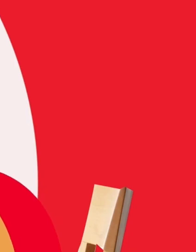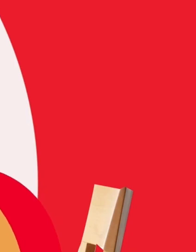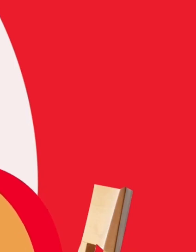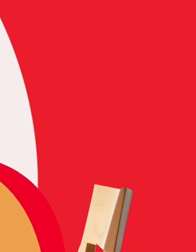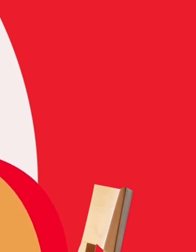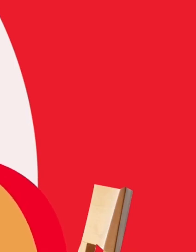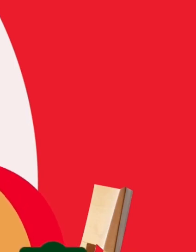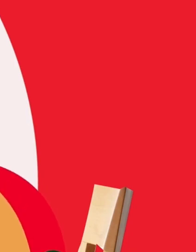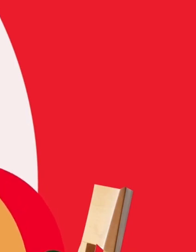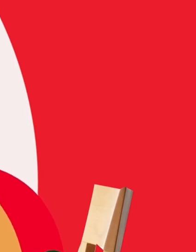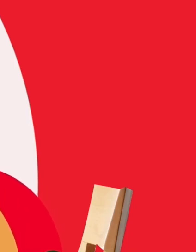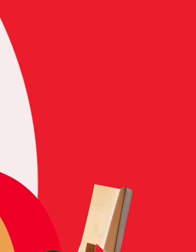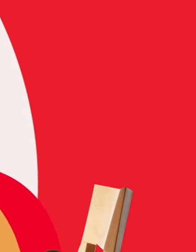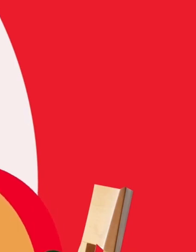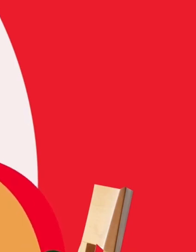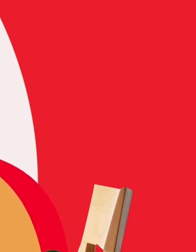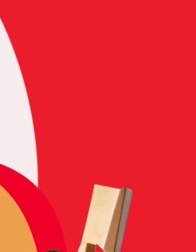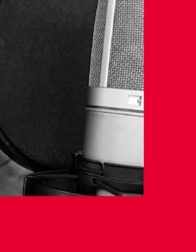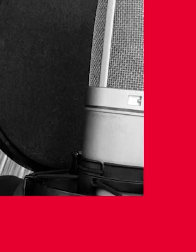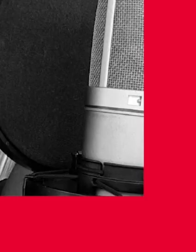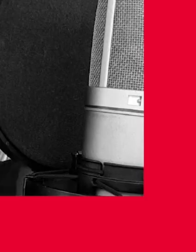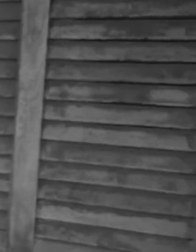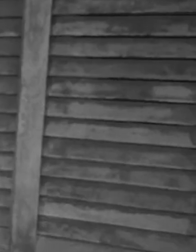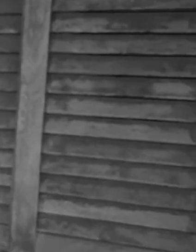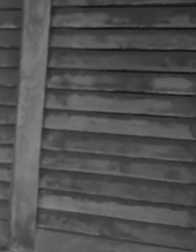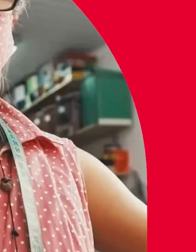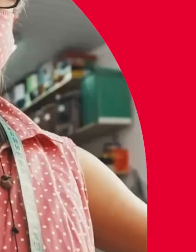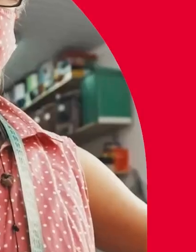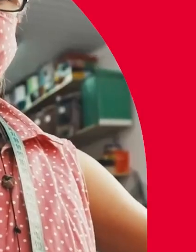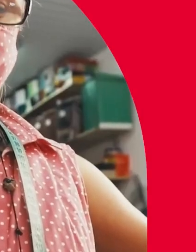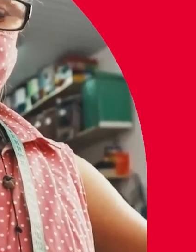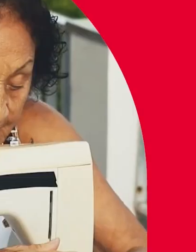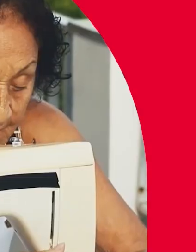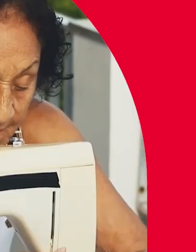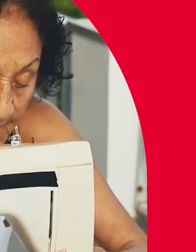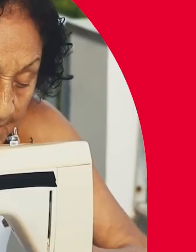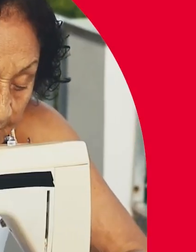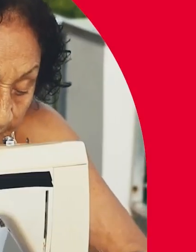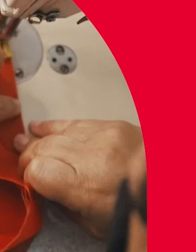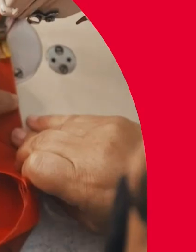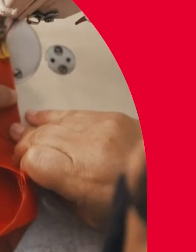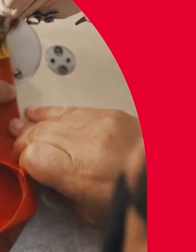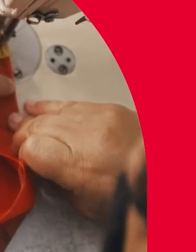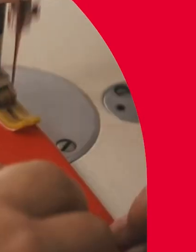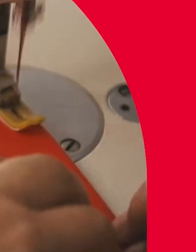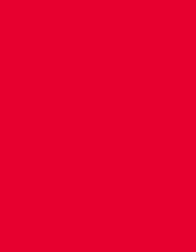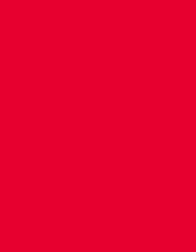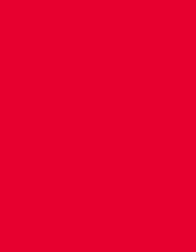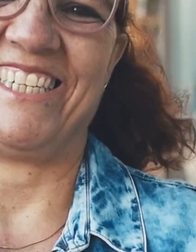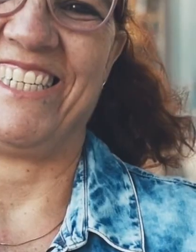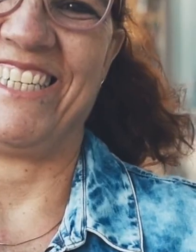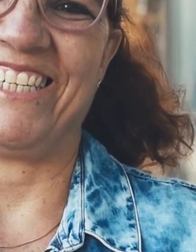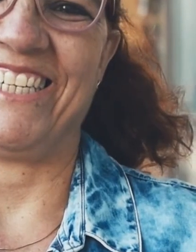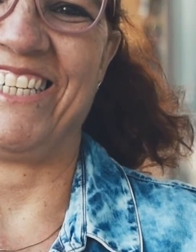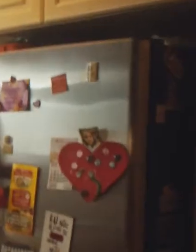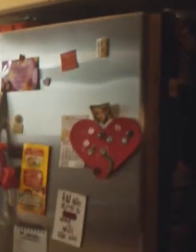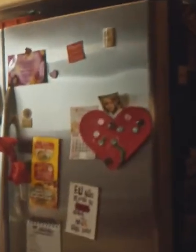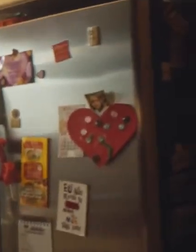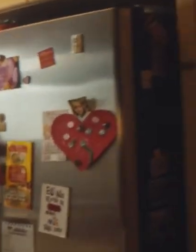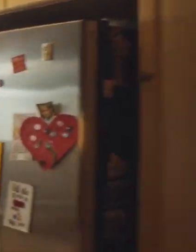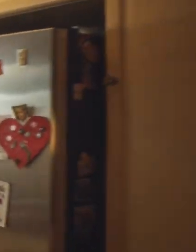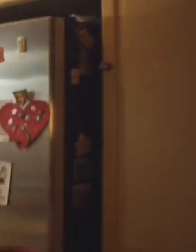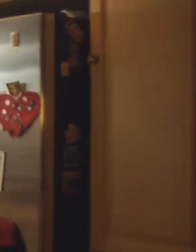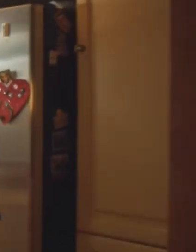gerar mais empregos e rendas pras costureiras Que sustentam famílias inteiras Viver E não ter a